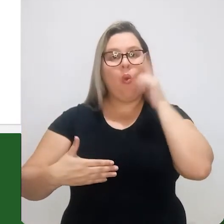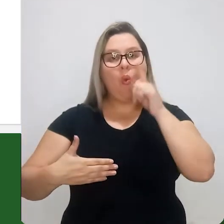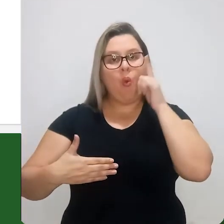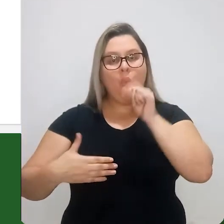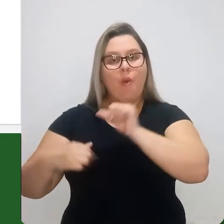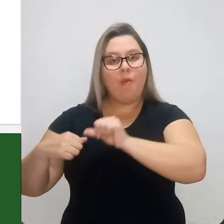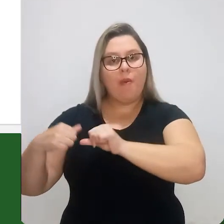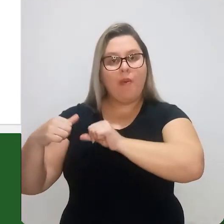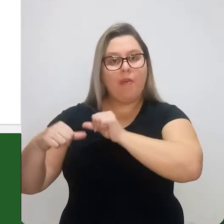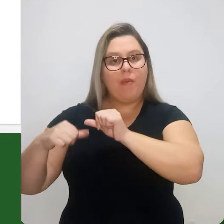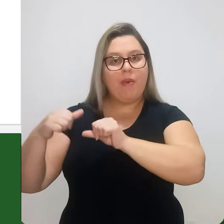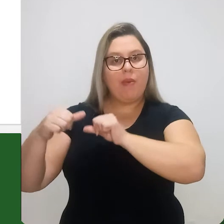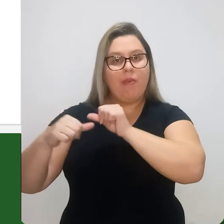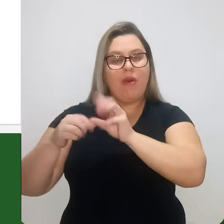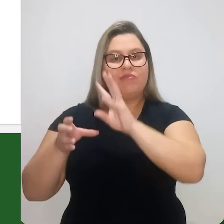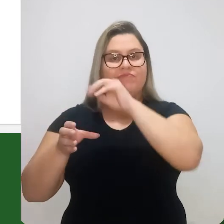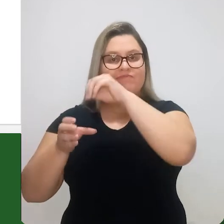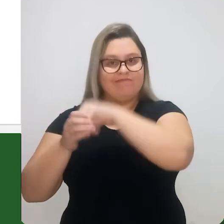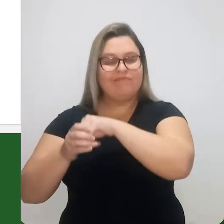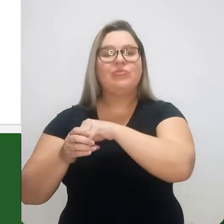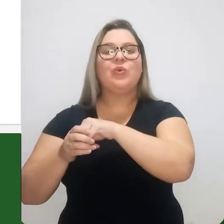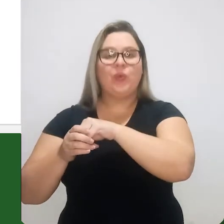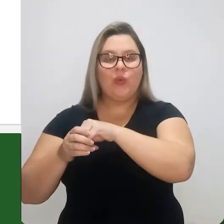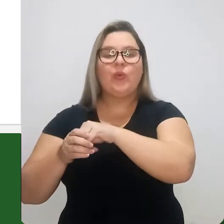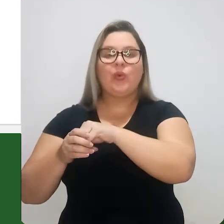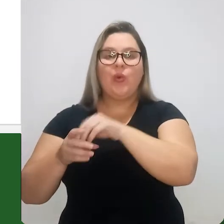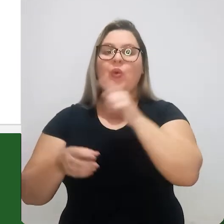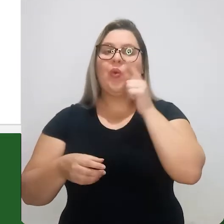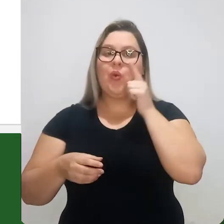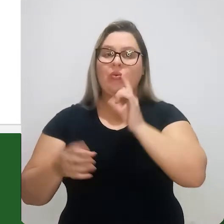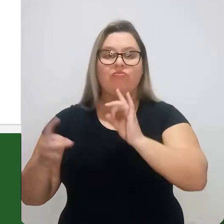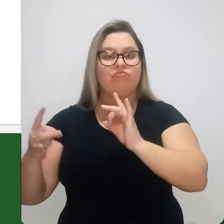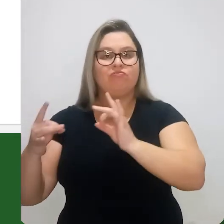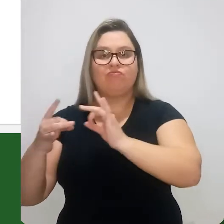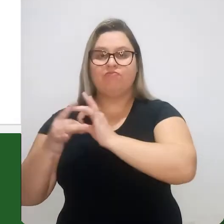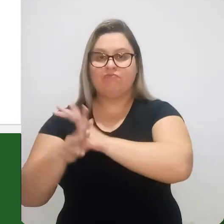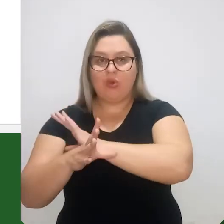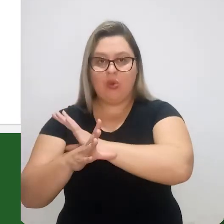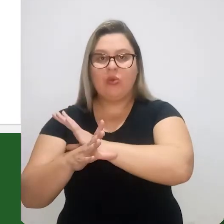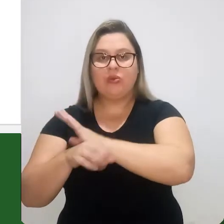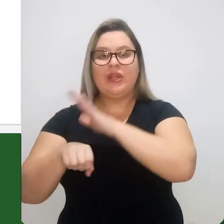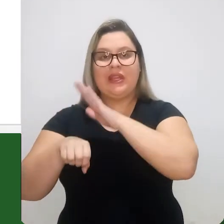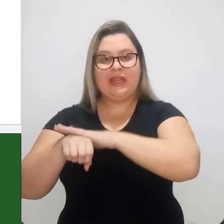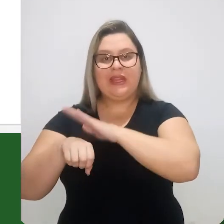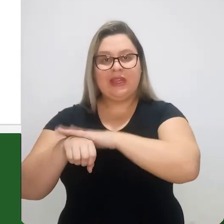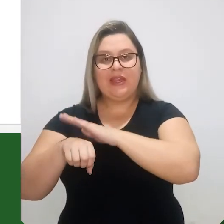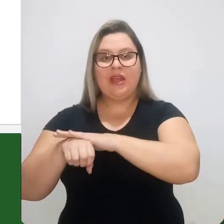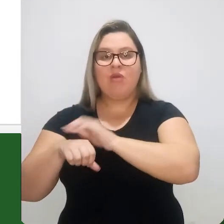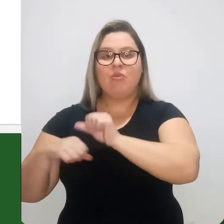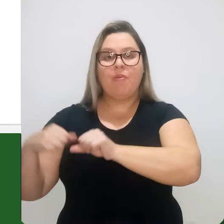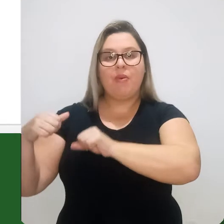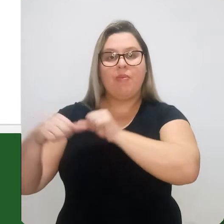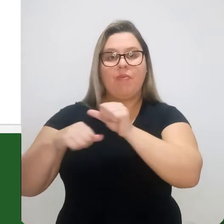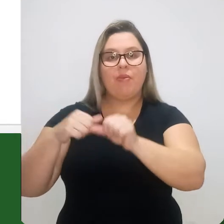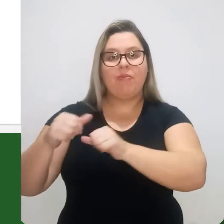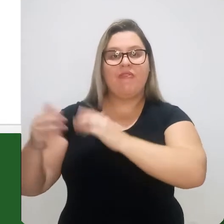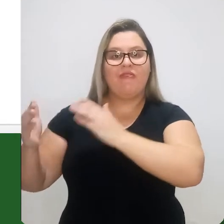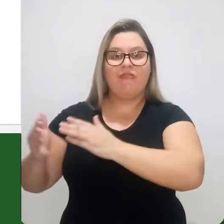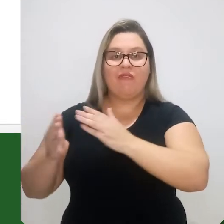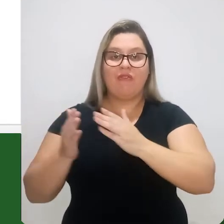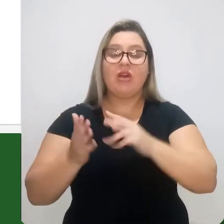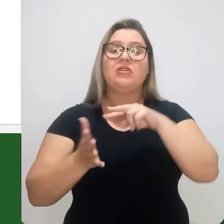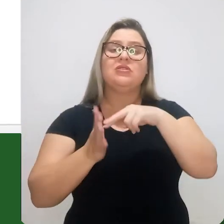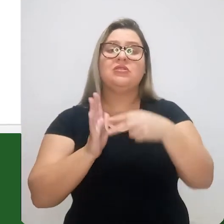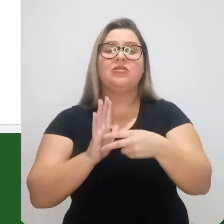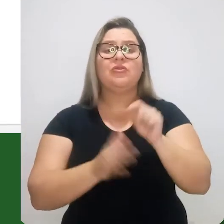os mecanismos, todos os processos de difusão atômica, eles possam ser encerrados durante a nossa transformação de